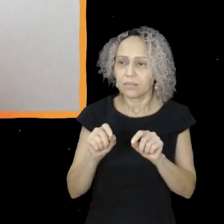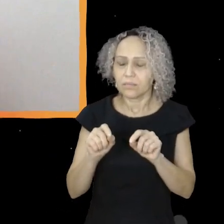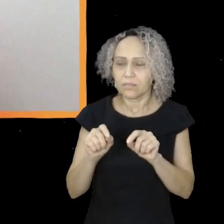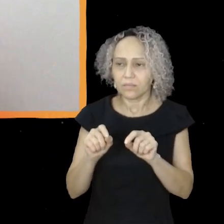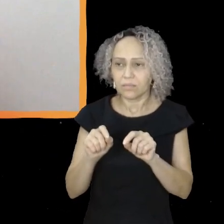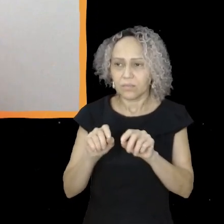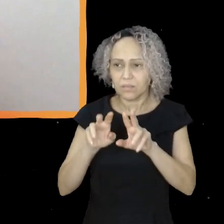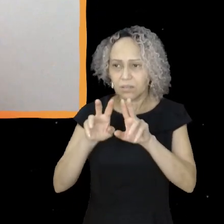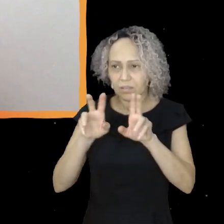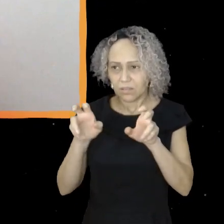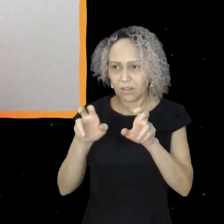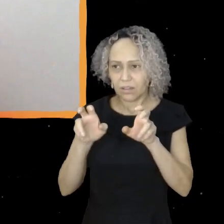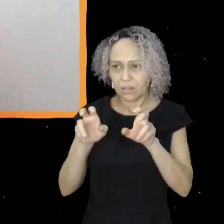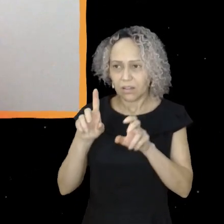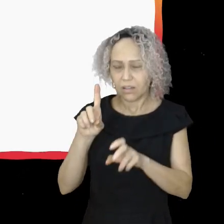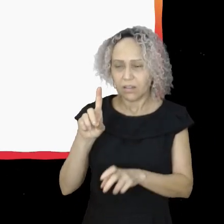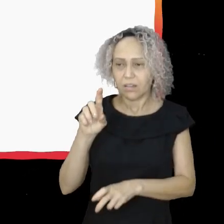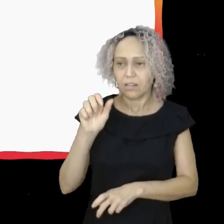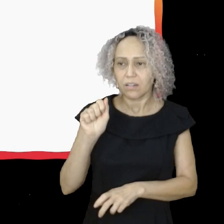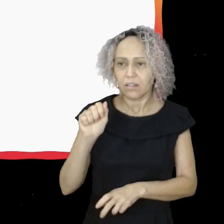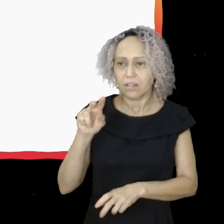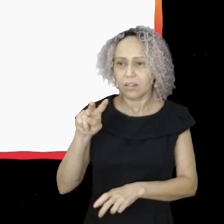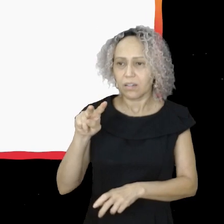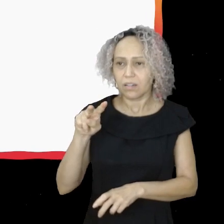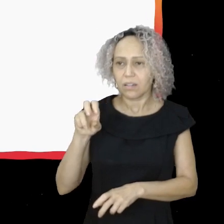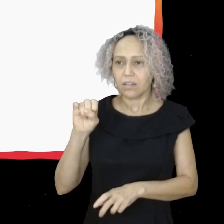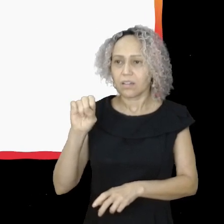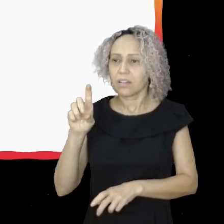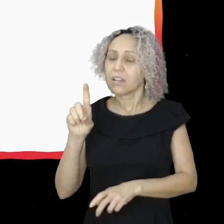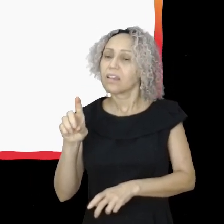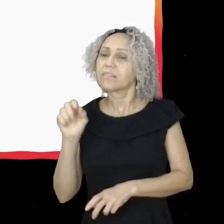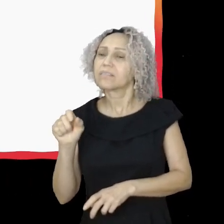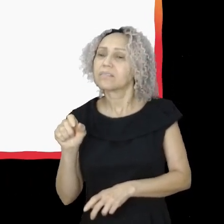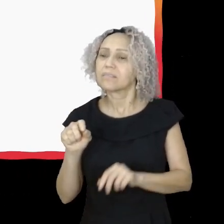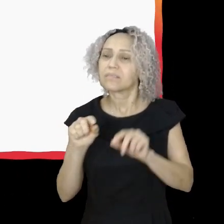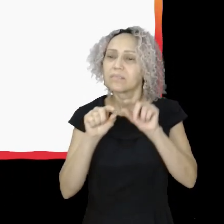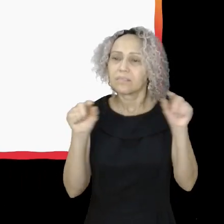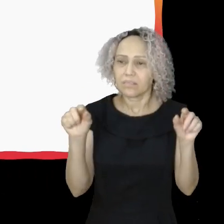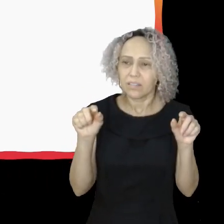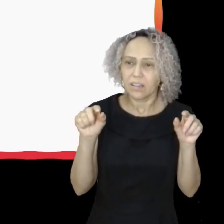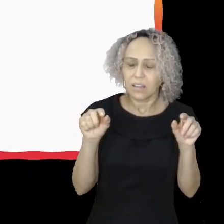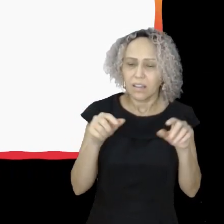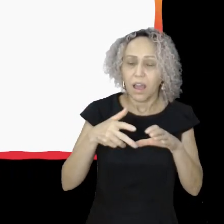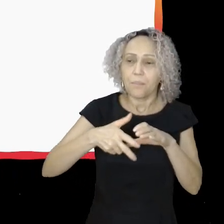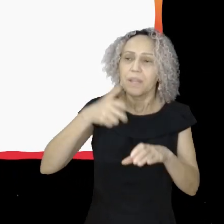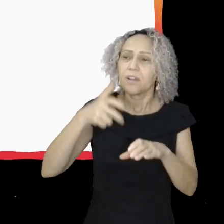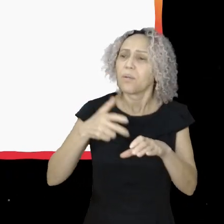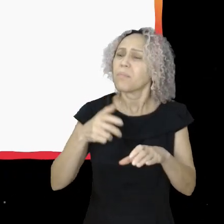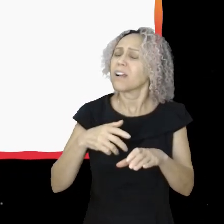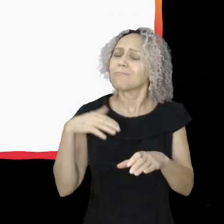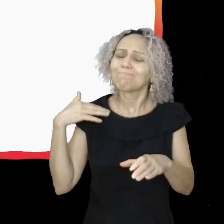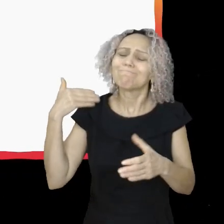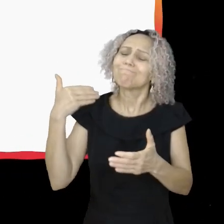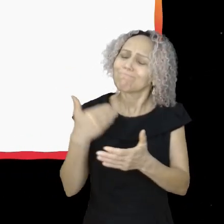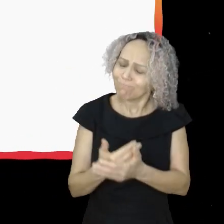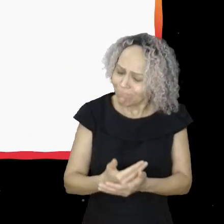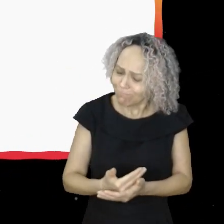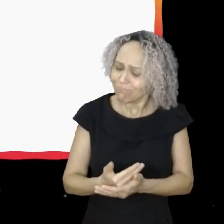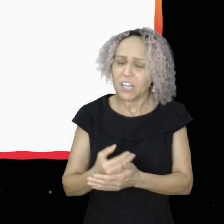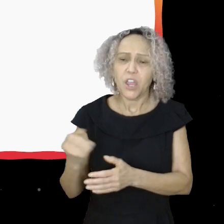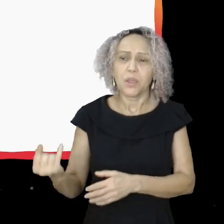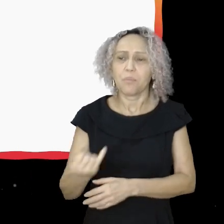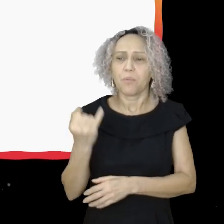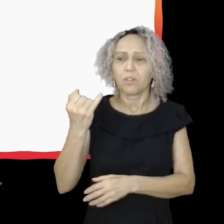com o nosso querido David Bacelar. A Petrobras é e sempre foi um ponto importantíssimo no nosso Brasil. Vamos sim